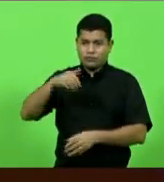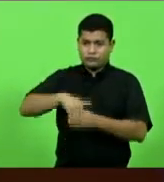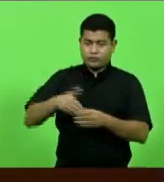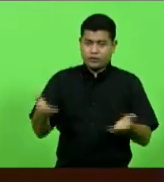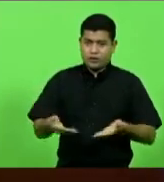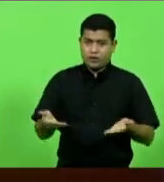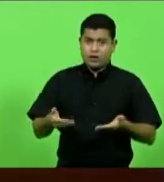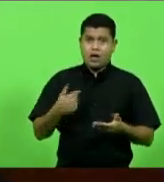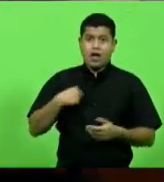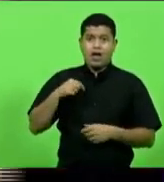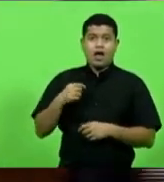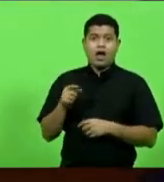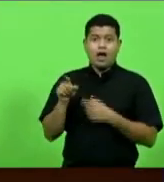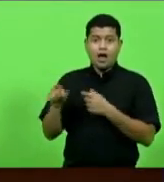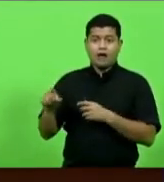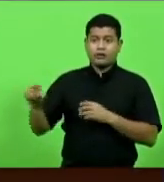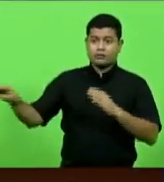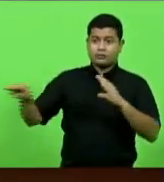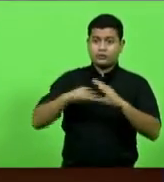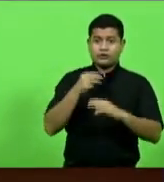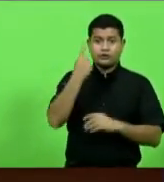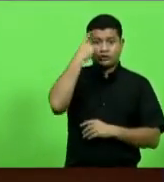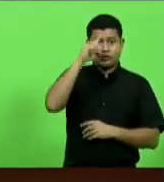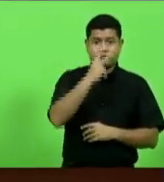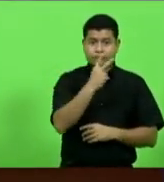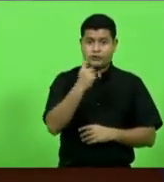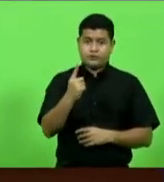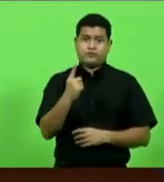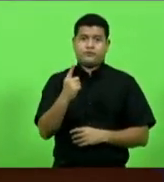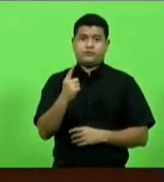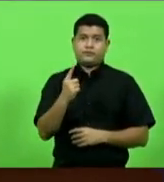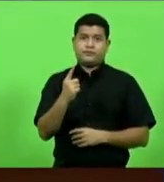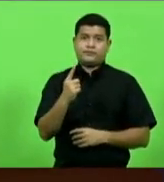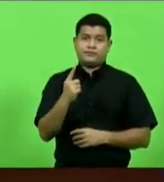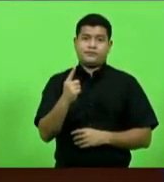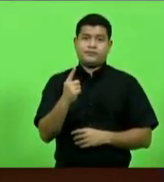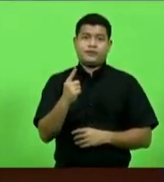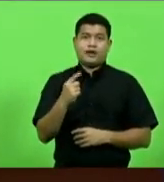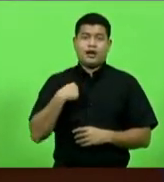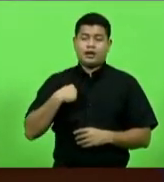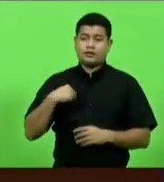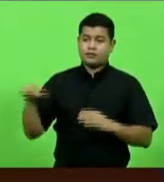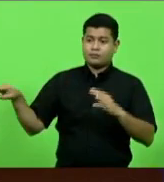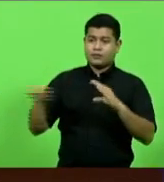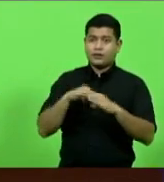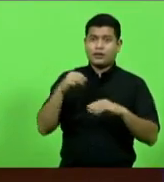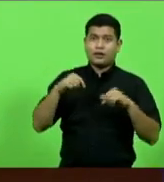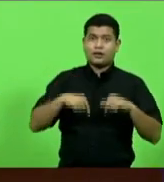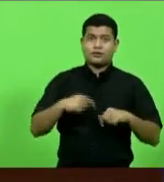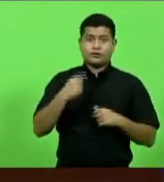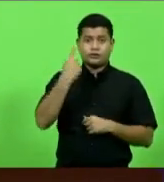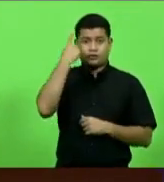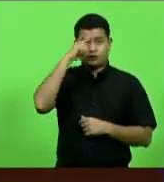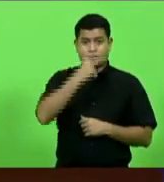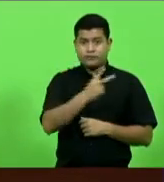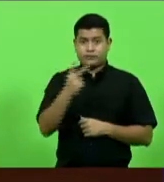ela deu, ela despachou dia 21. Então, ela tinha que mandar para casa, deputado Geri, dia 22.